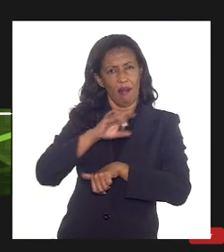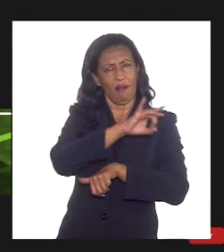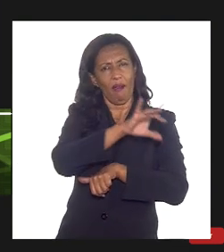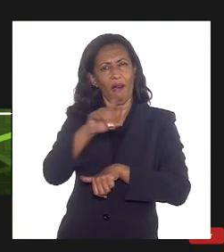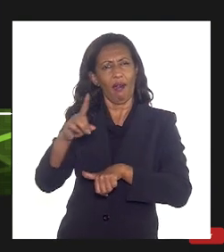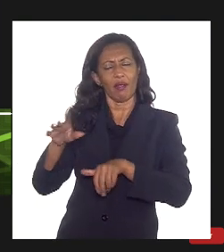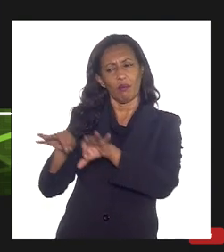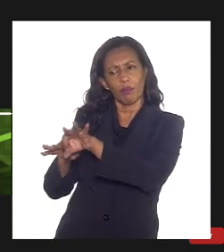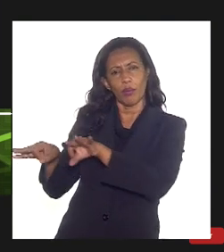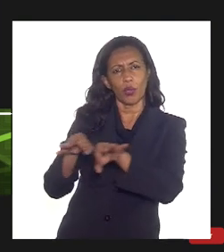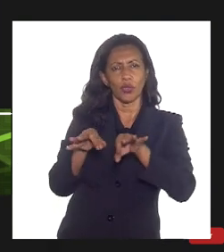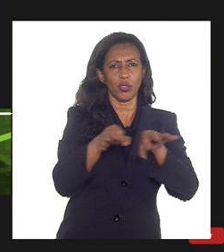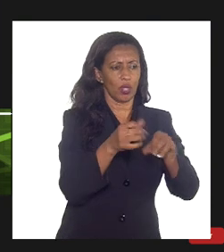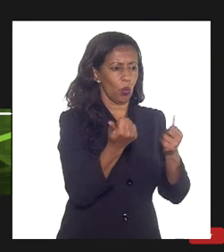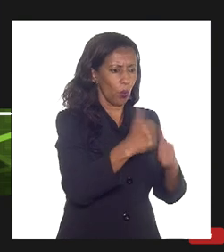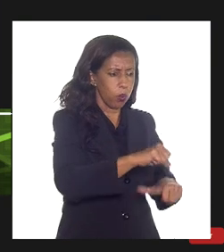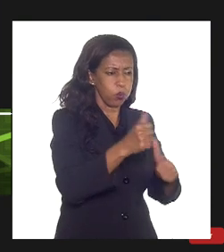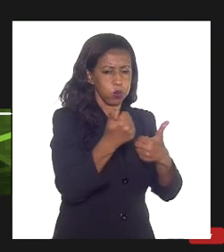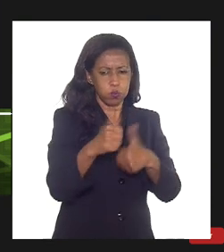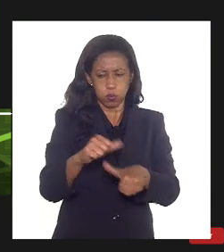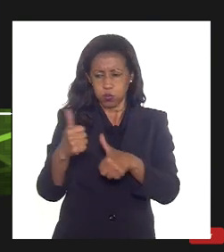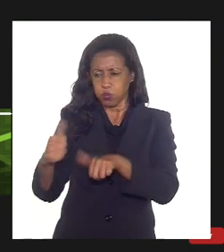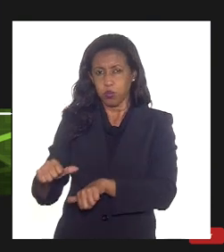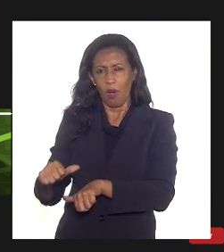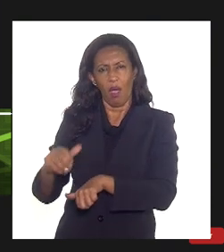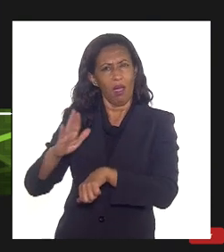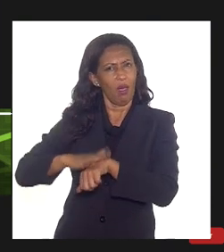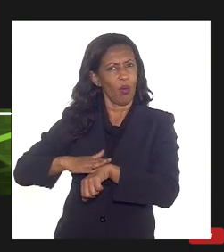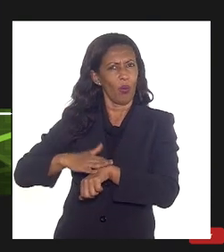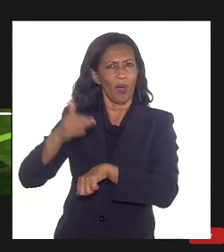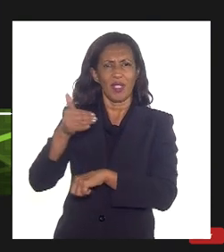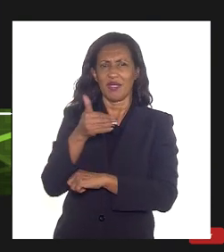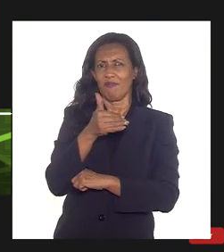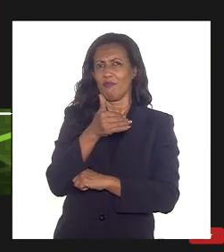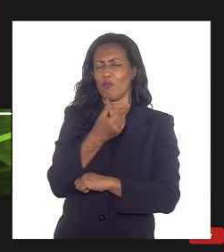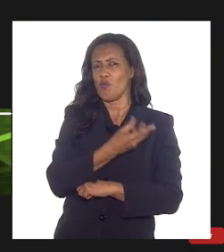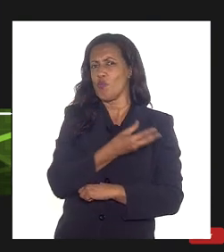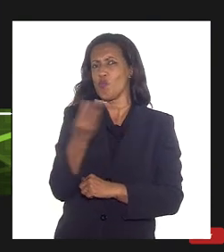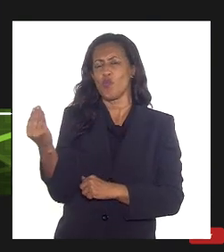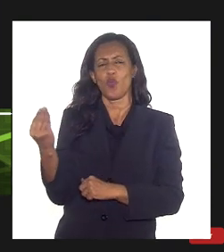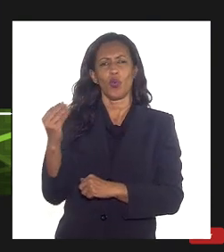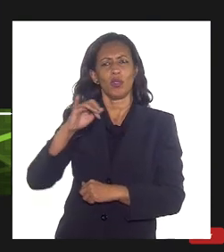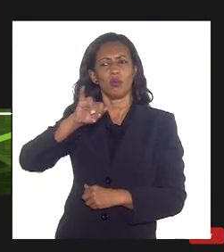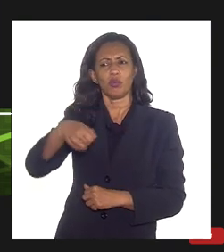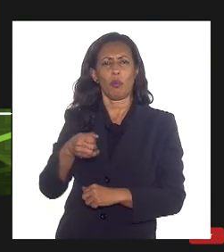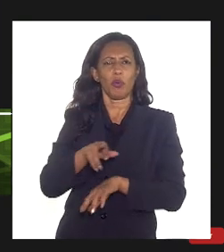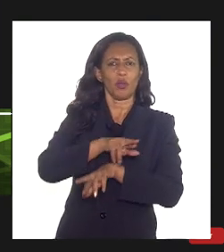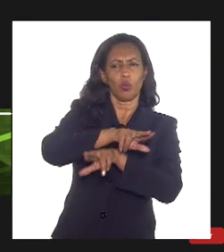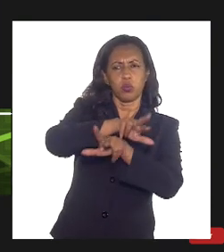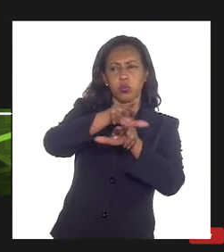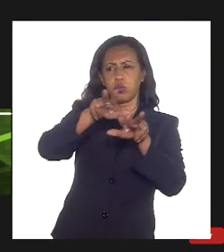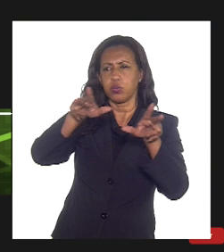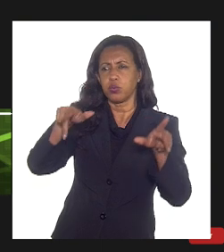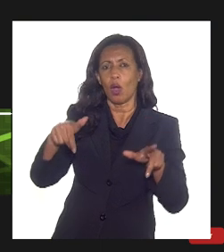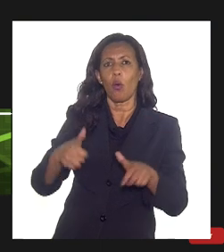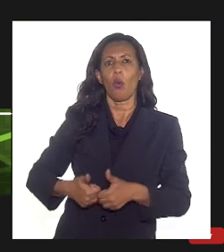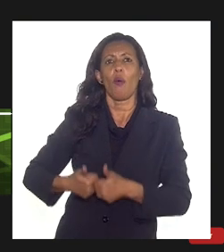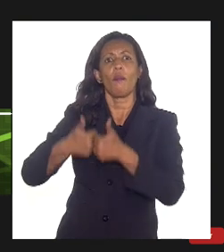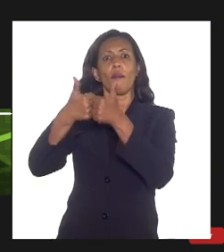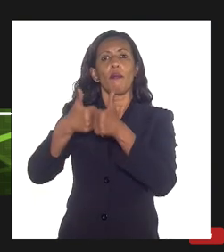dos projetos que a gente tem a gente avalia centenas de alternativas para avaliar o melhor projeto